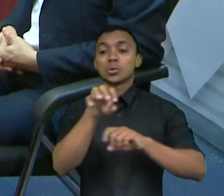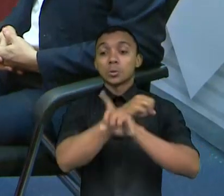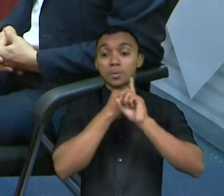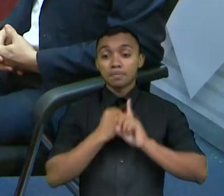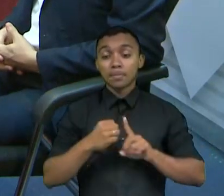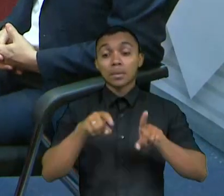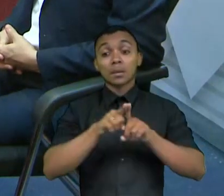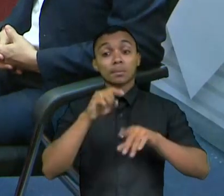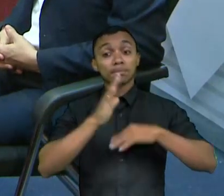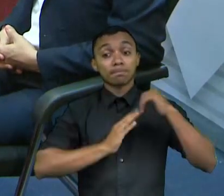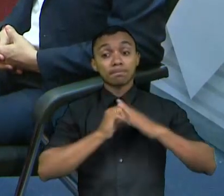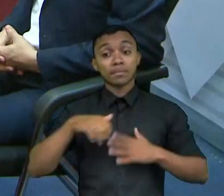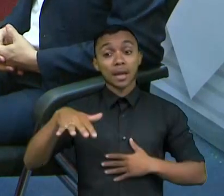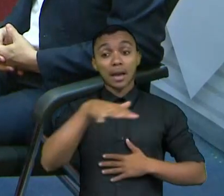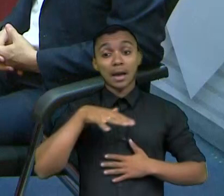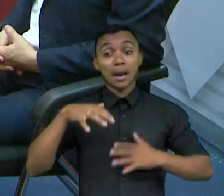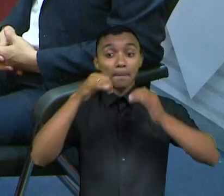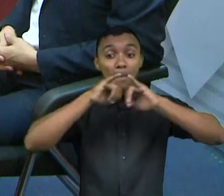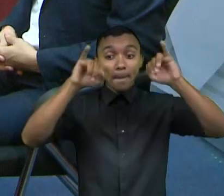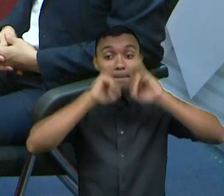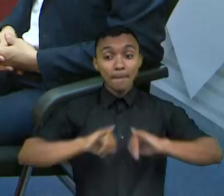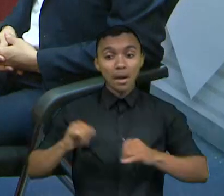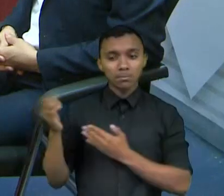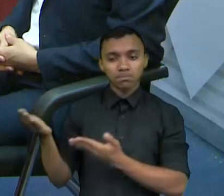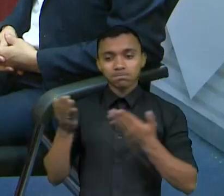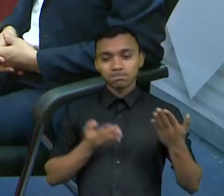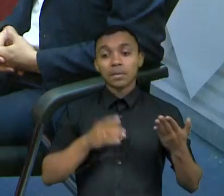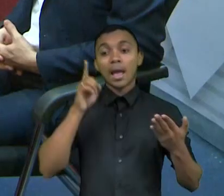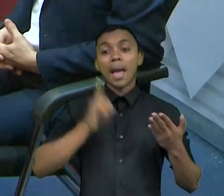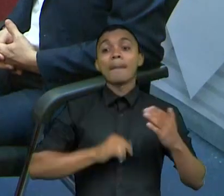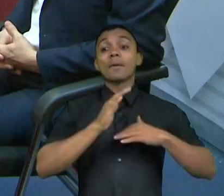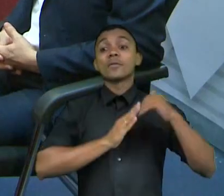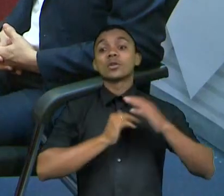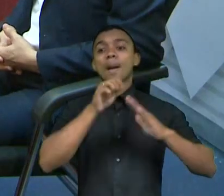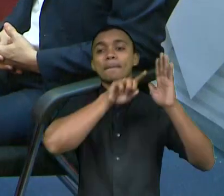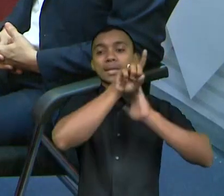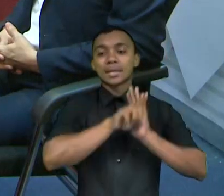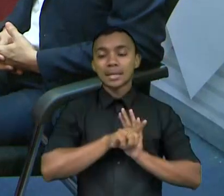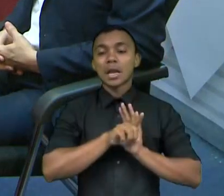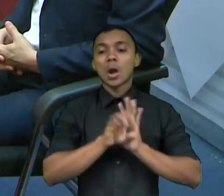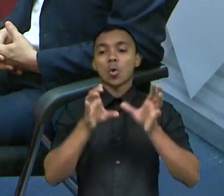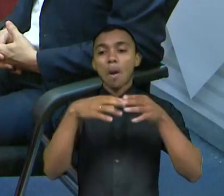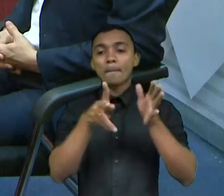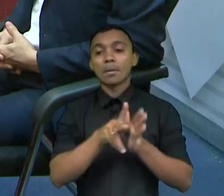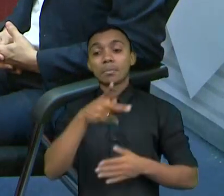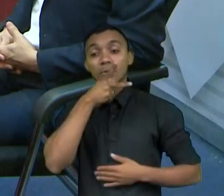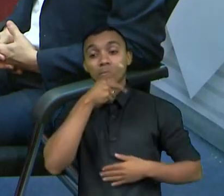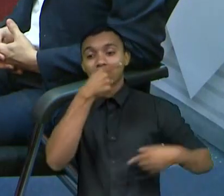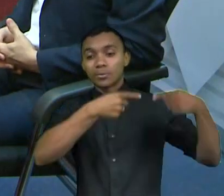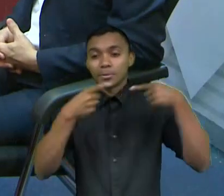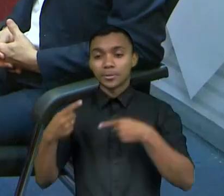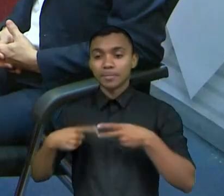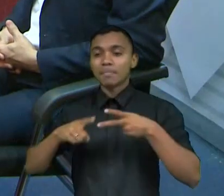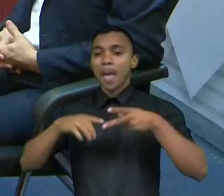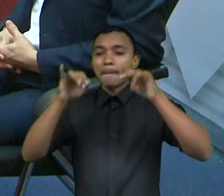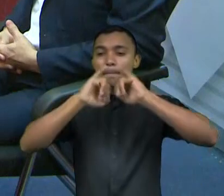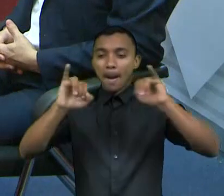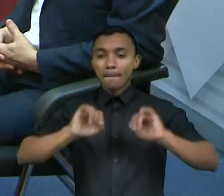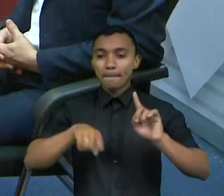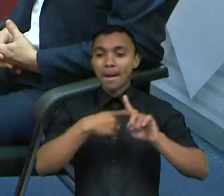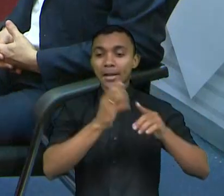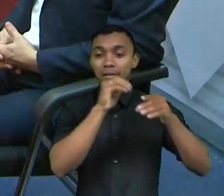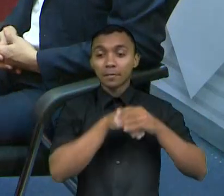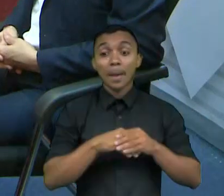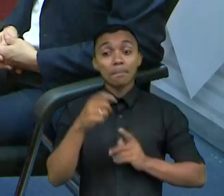especialista em marketing. Carla Michele é pesquisadora de partidos políticos, marketing político e eleitoral e